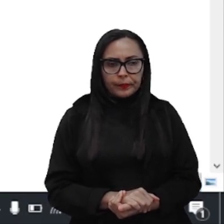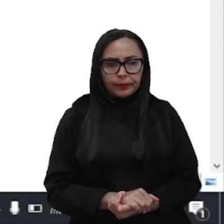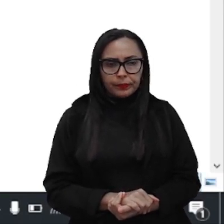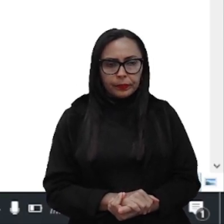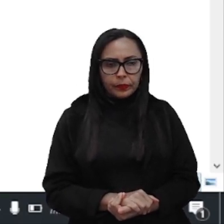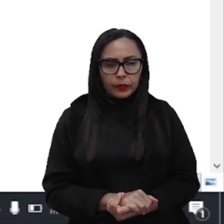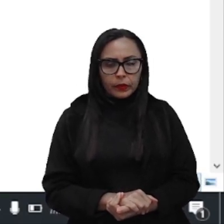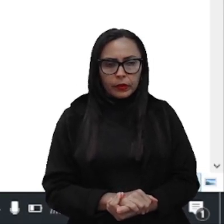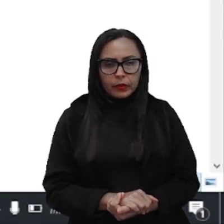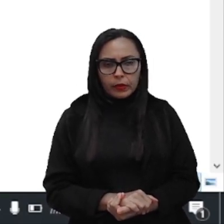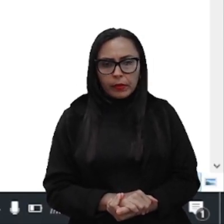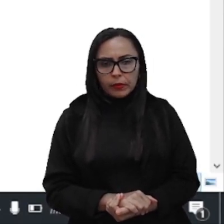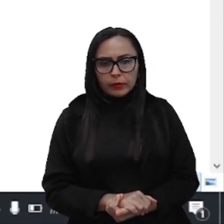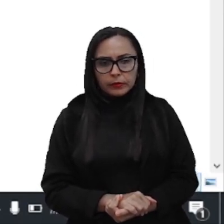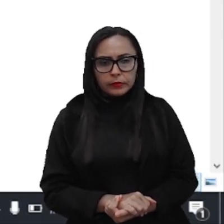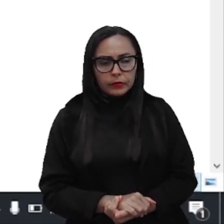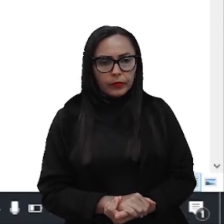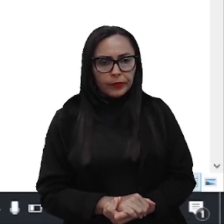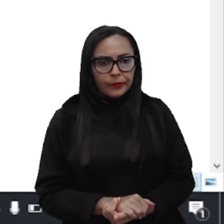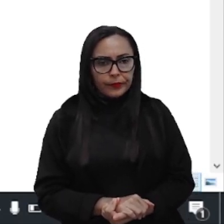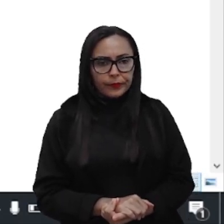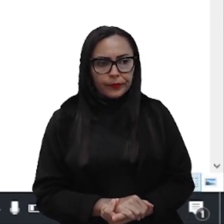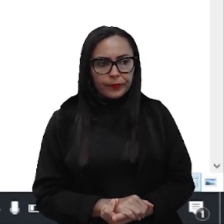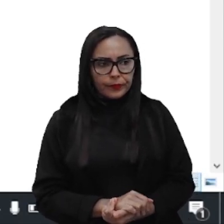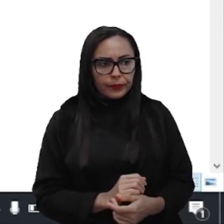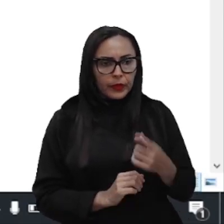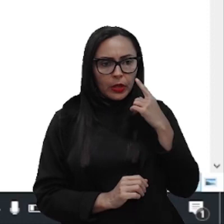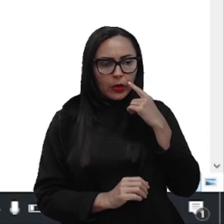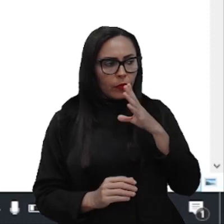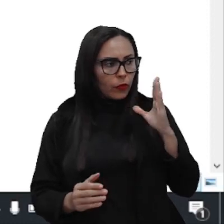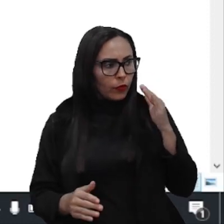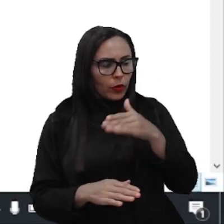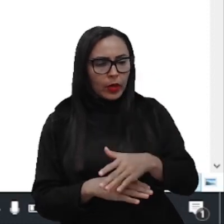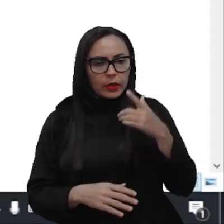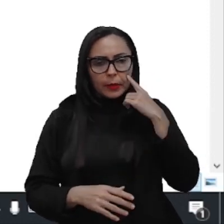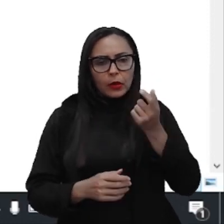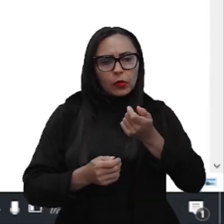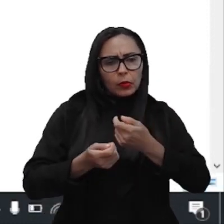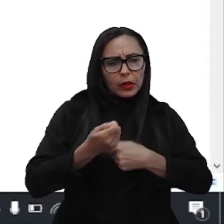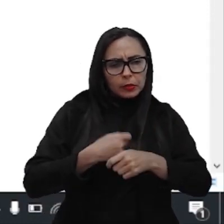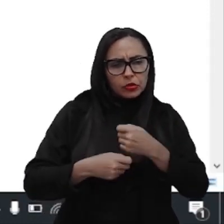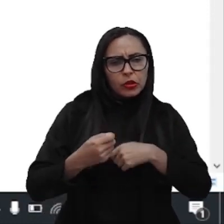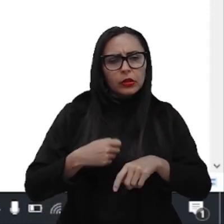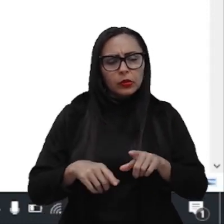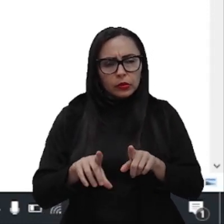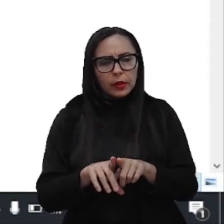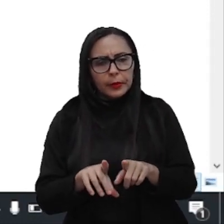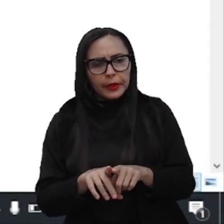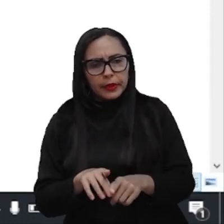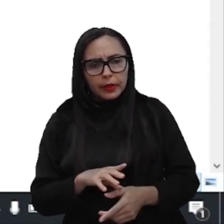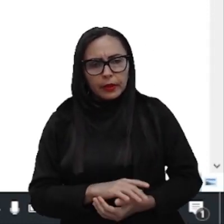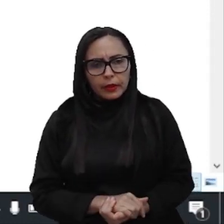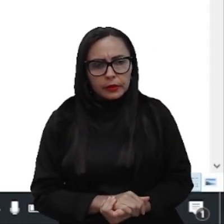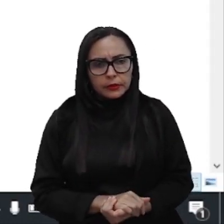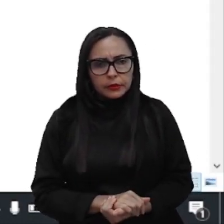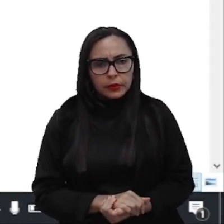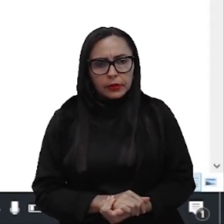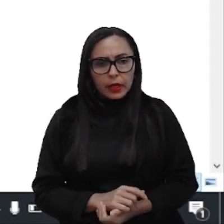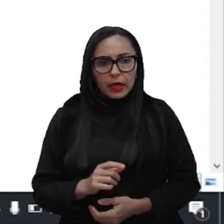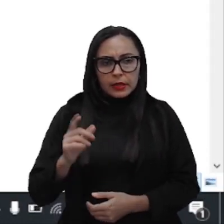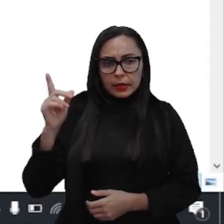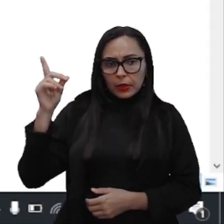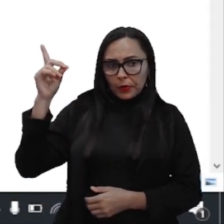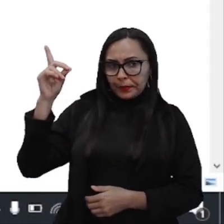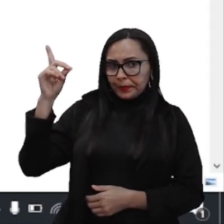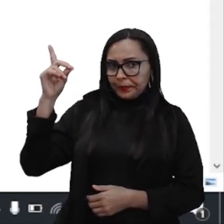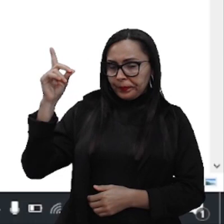path, não tem problema. E vou colocar como administrador, né, para poder o seu operacional, né, fazer as instalações, né,